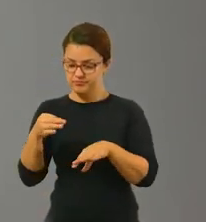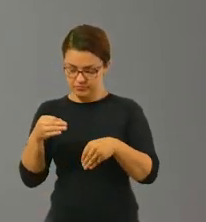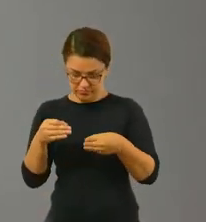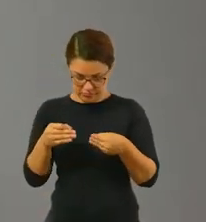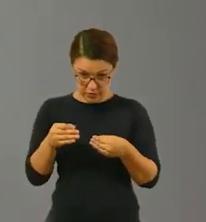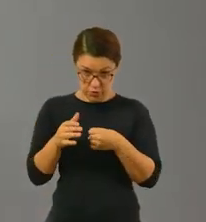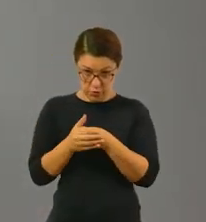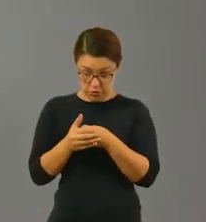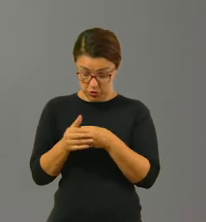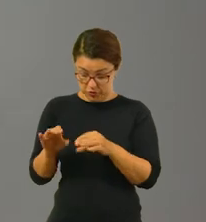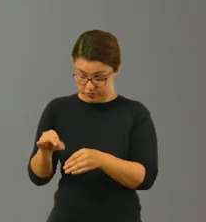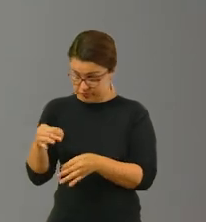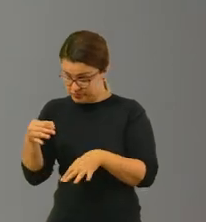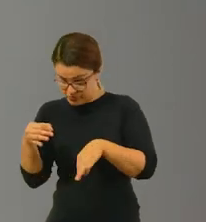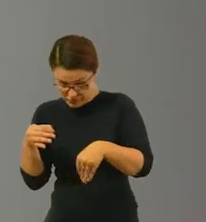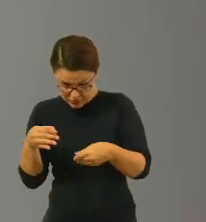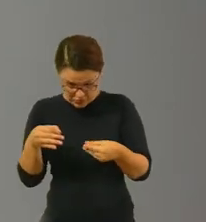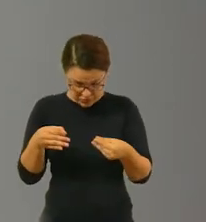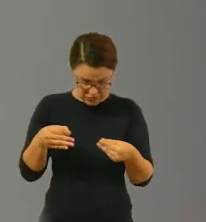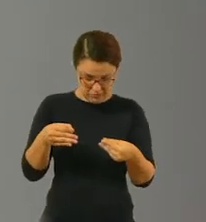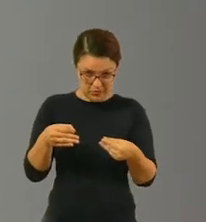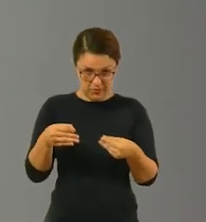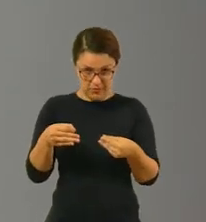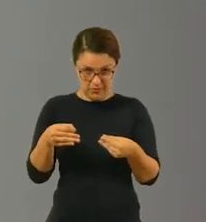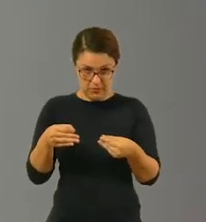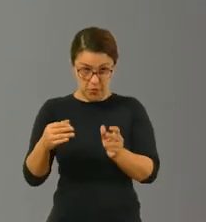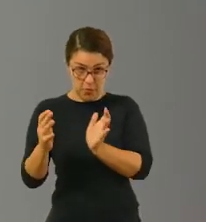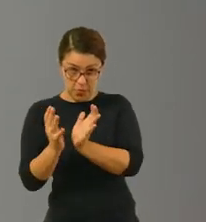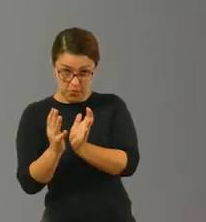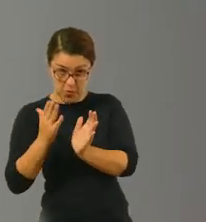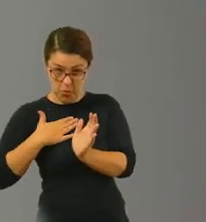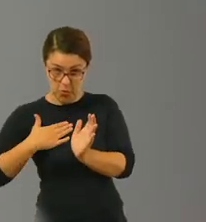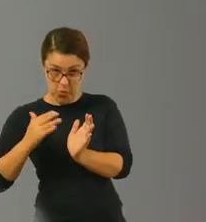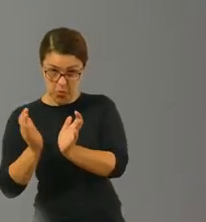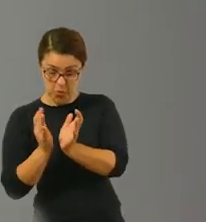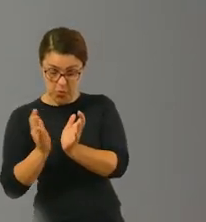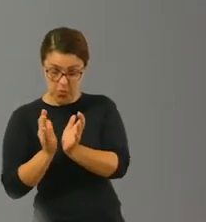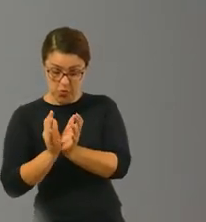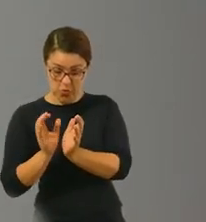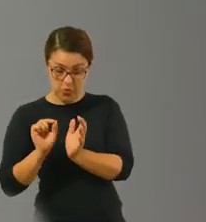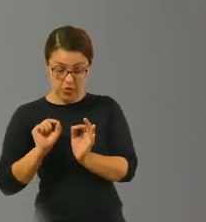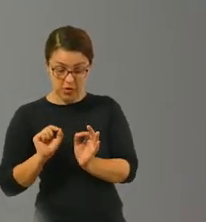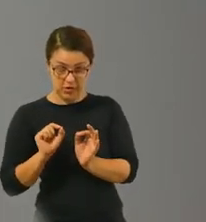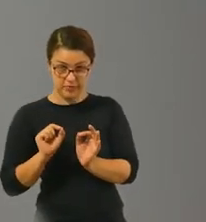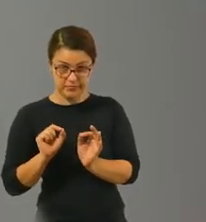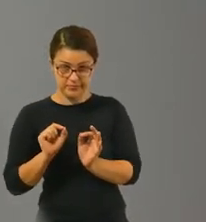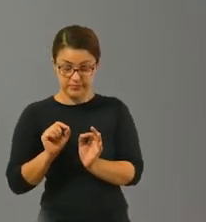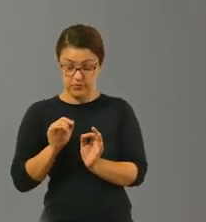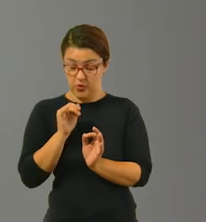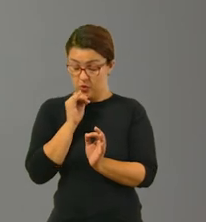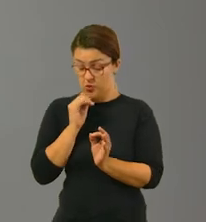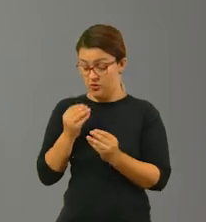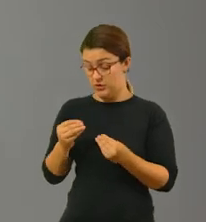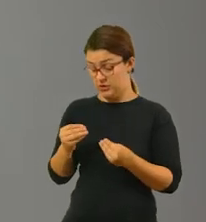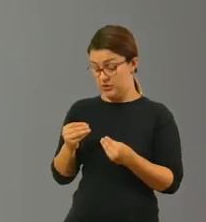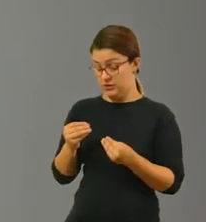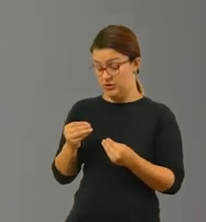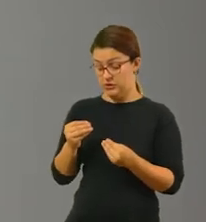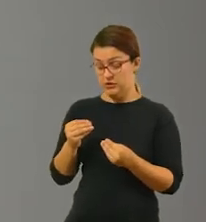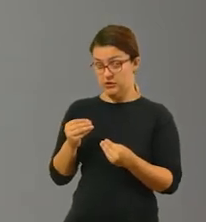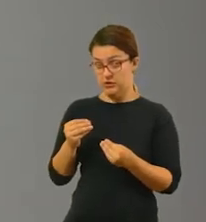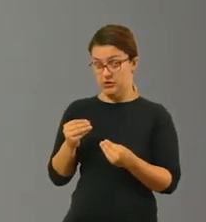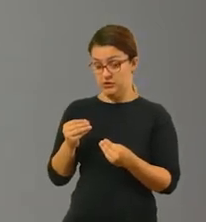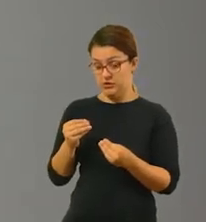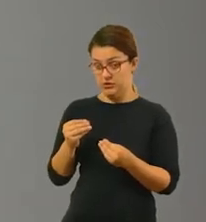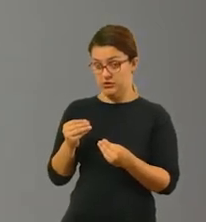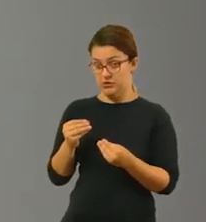da imagem, tá bom? Ok. Então, vão ter que adivinhar o que eu sorteei, tá bom? Vou dar uma